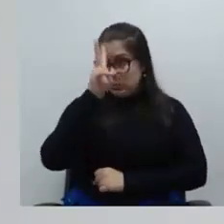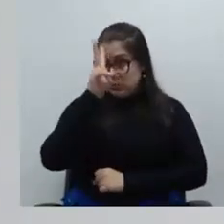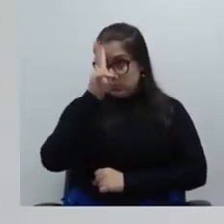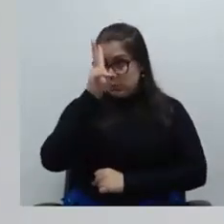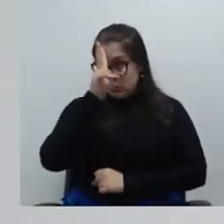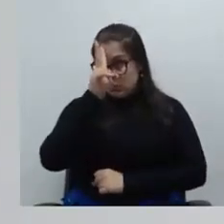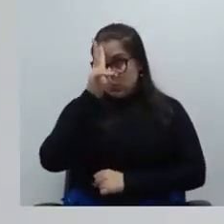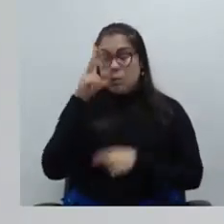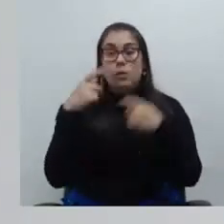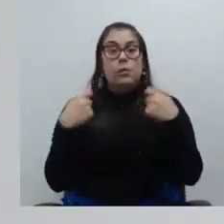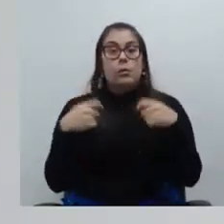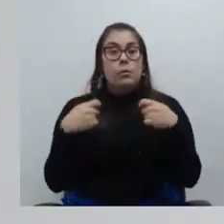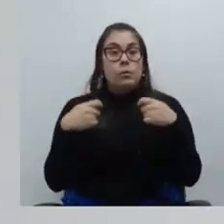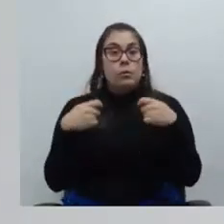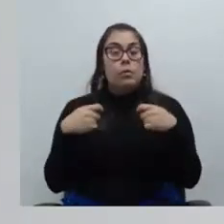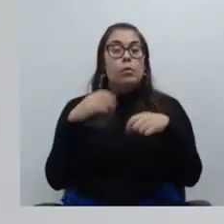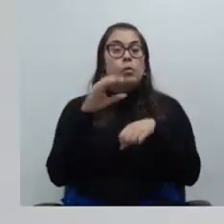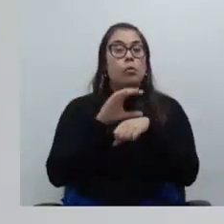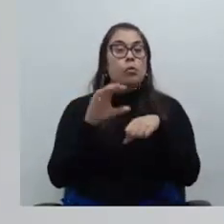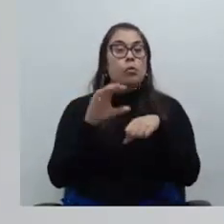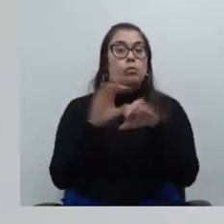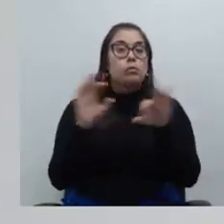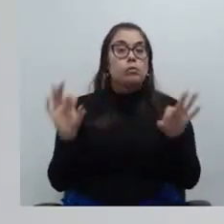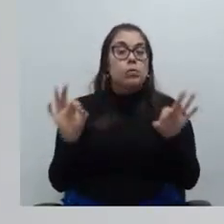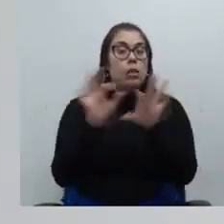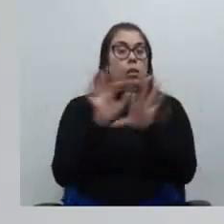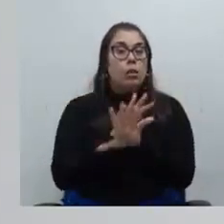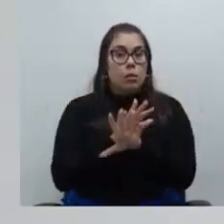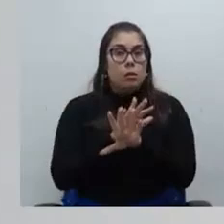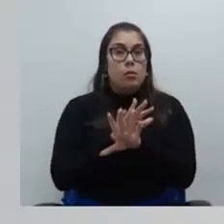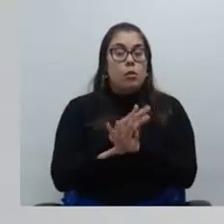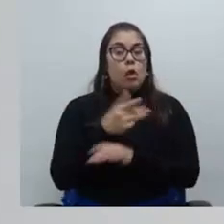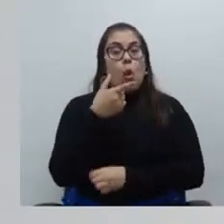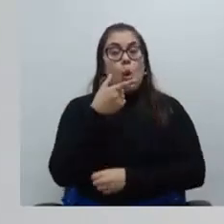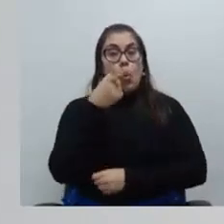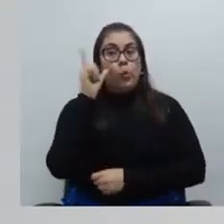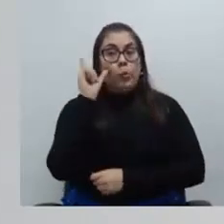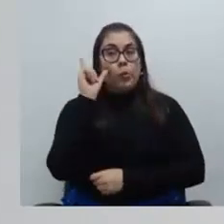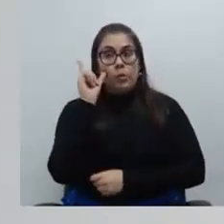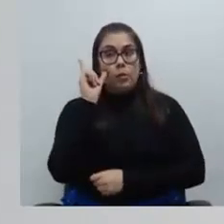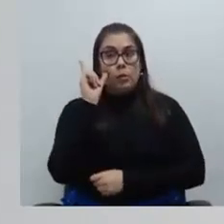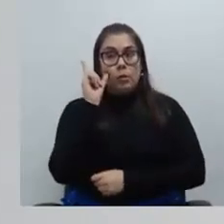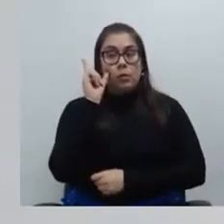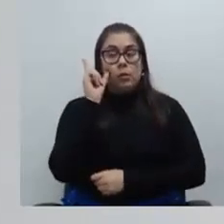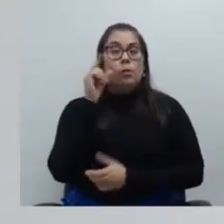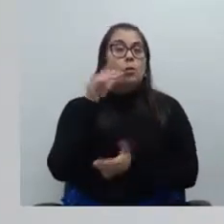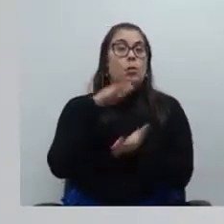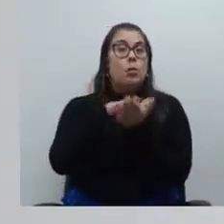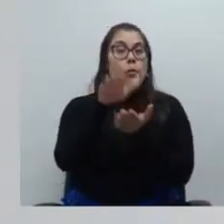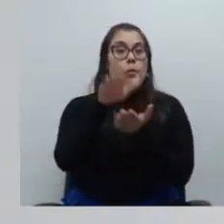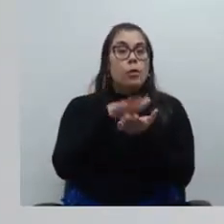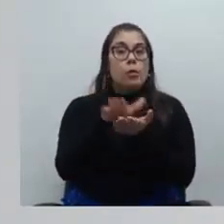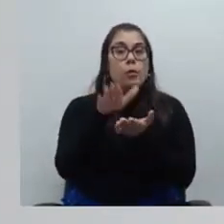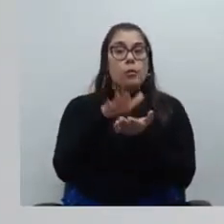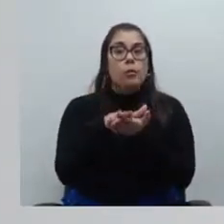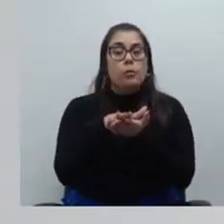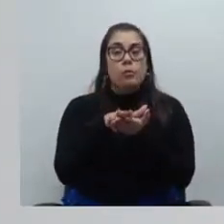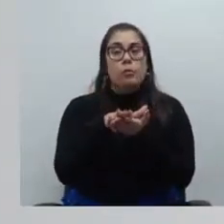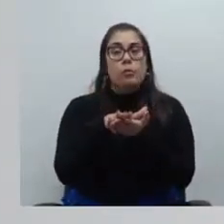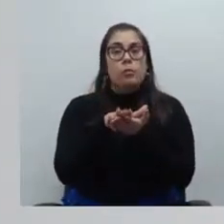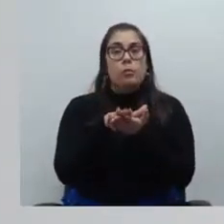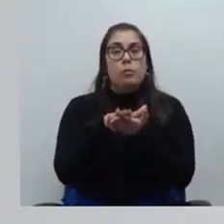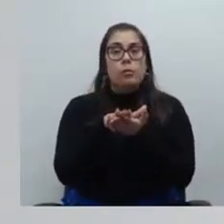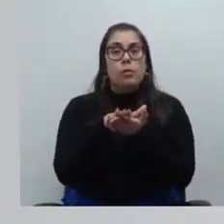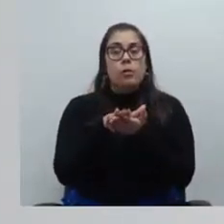porque a partir de segunda-feira o curso estará encerrado e nós abrimos ontem ontem mesmo saiu publicado a abertura do ato de